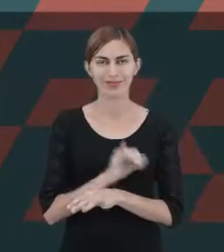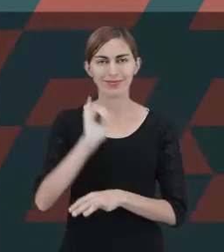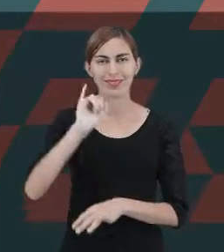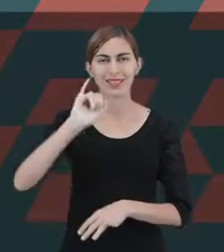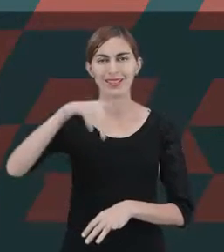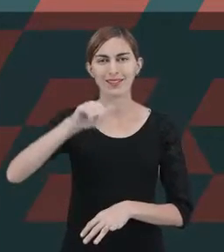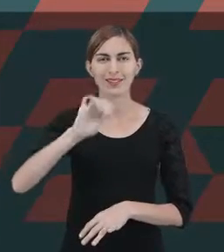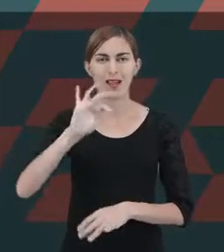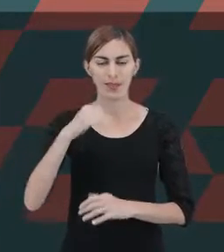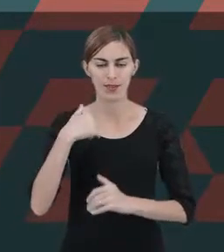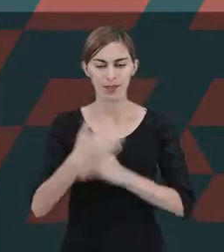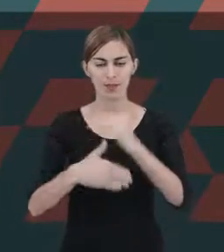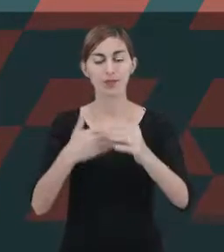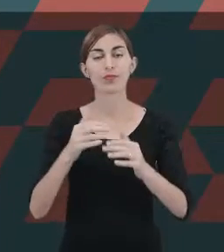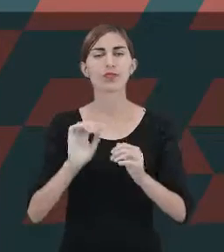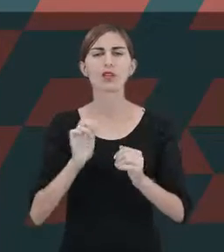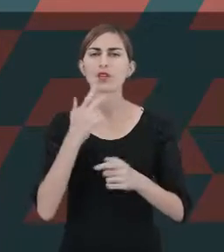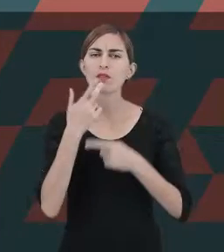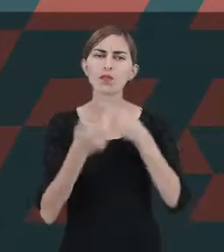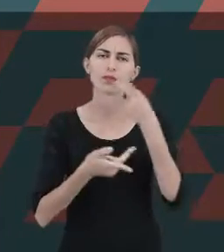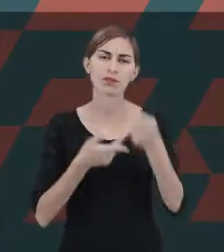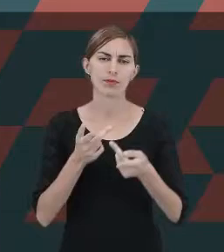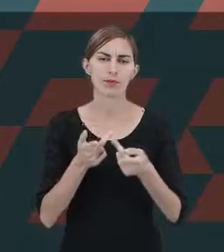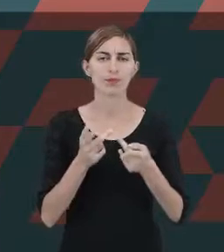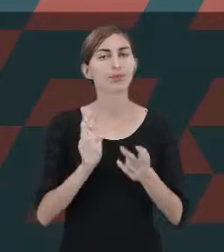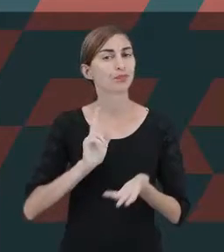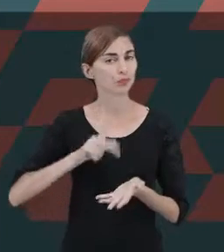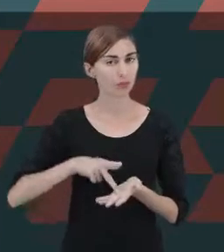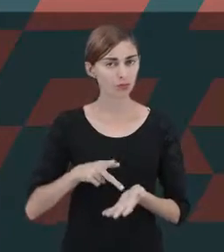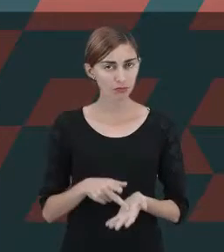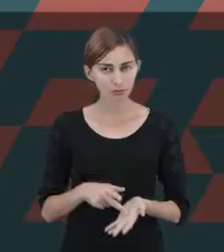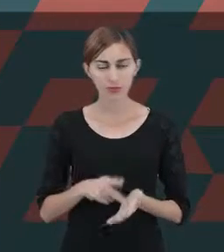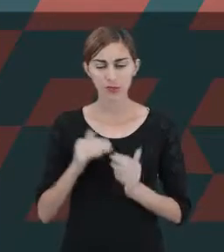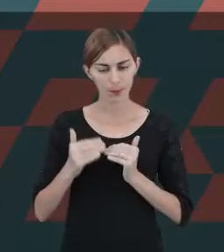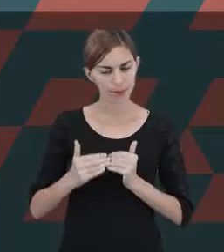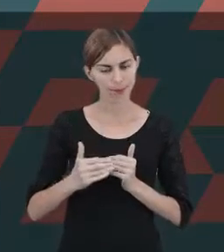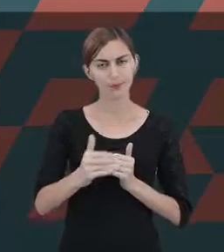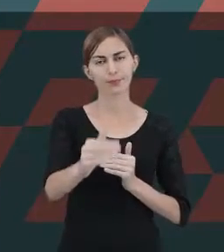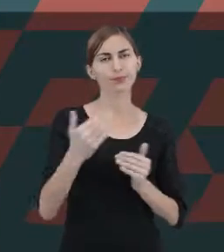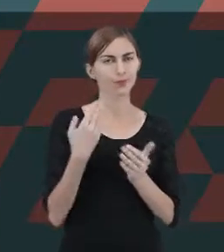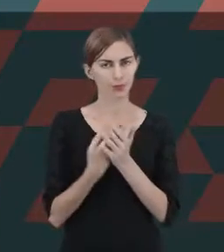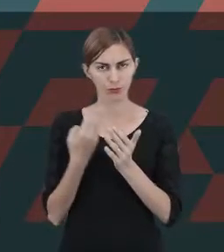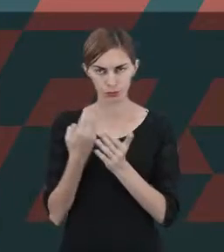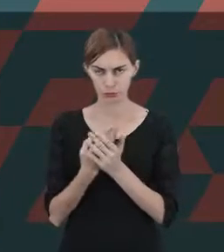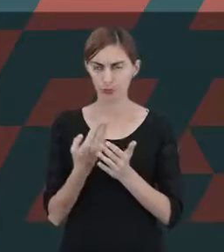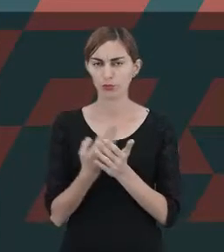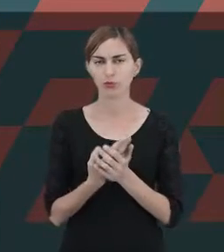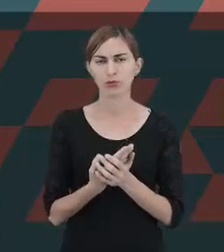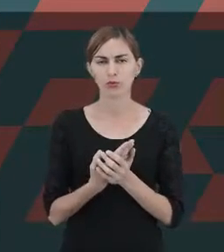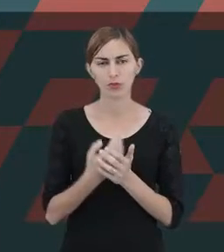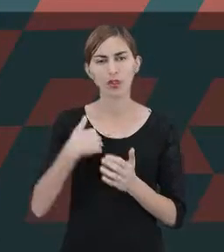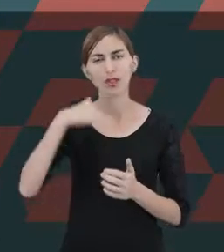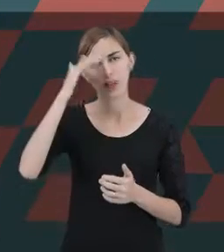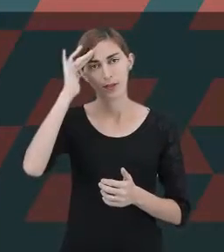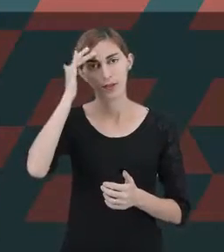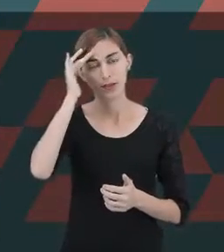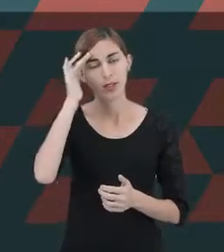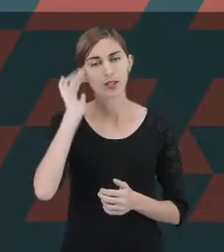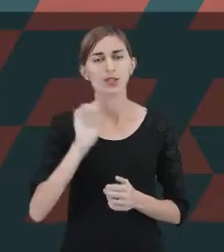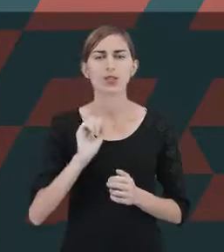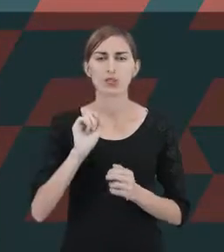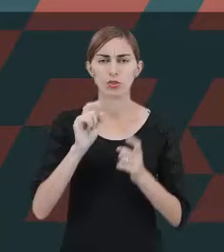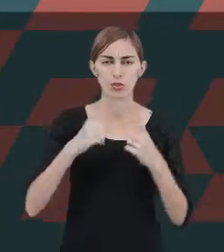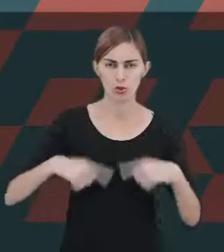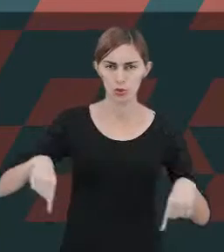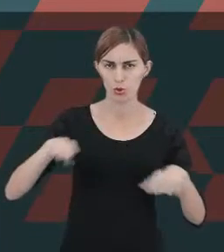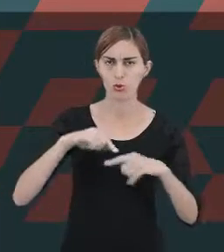que eu queria dizer com isso? Na verdade, a partir desse estudo inicial, entendia-se que o nosso